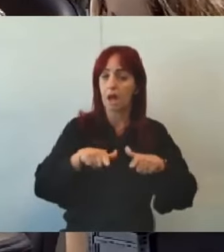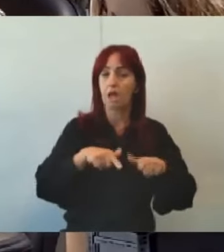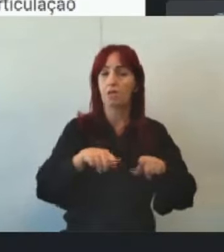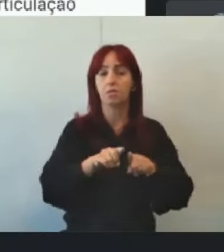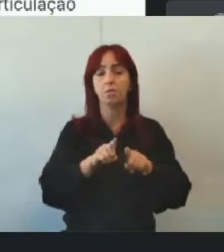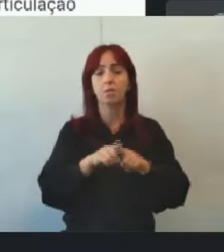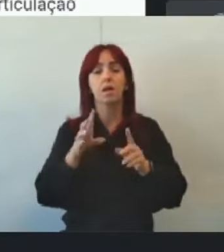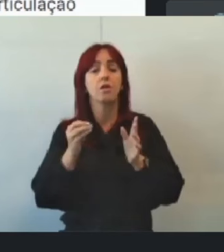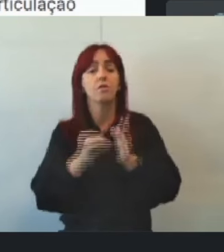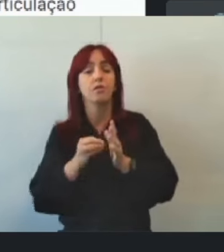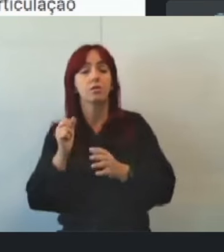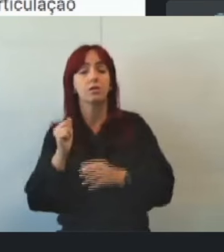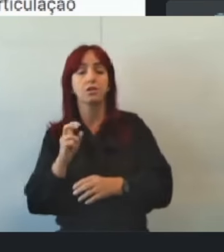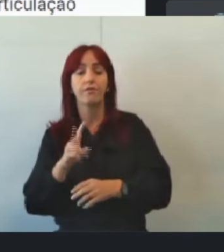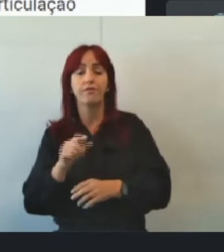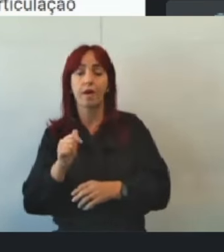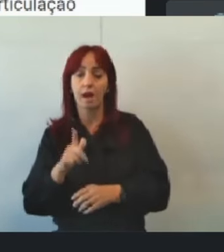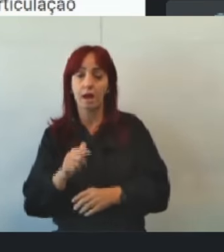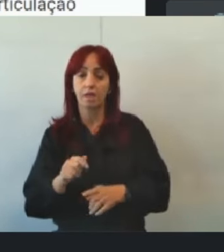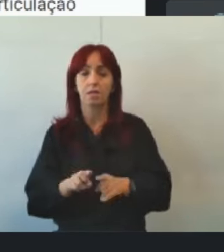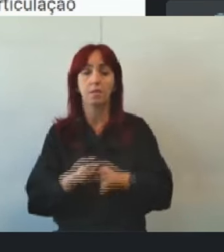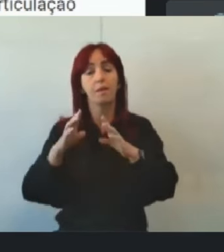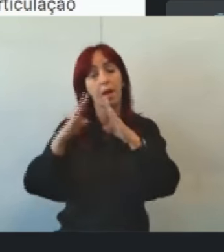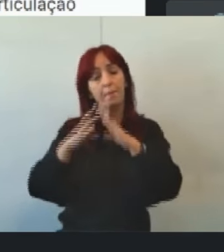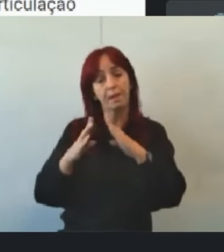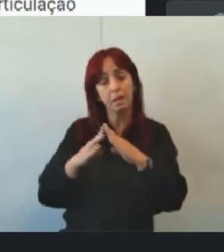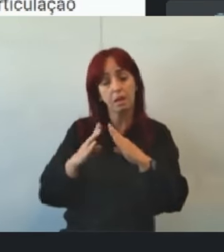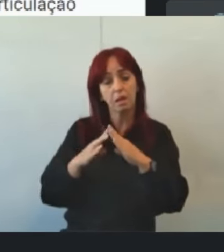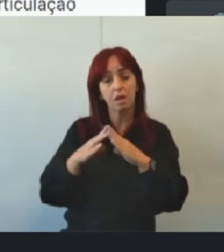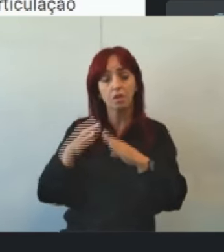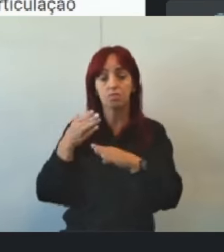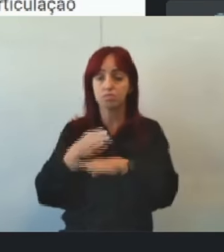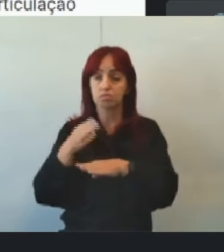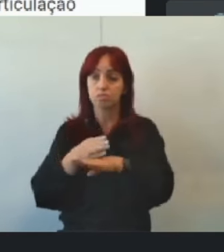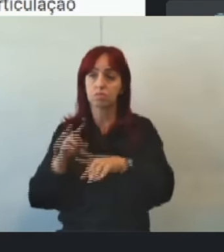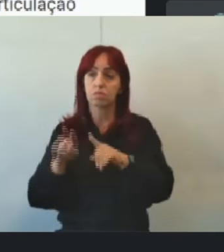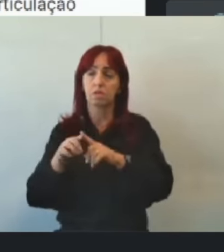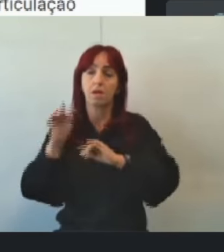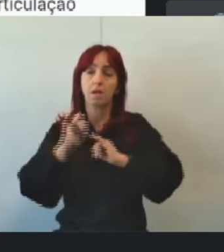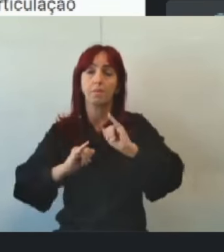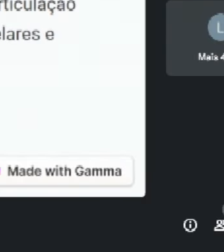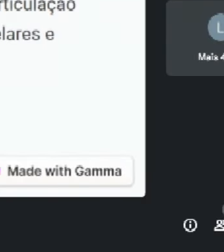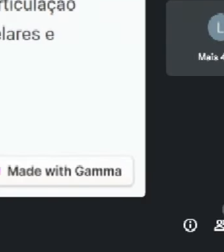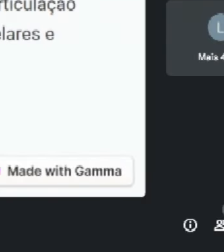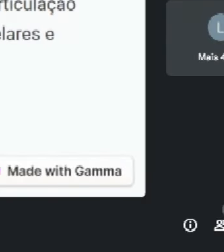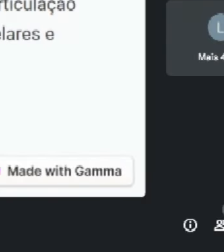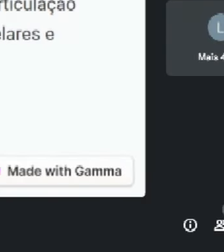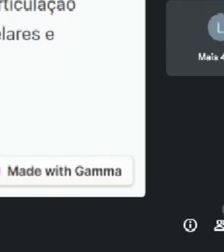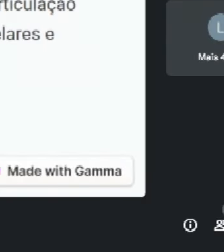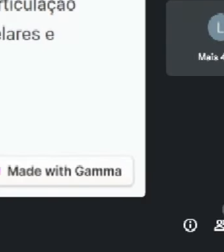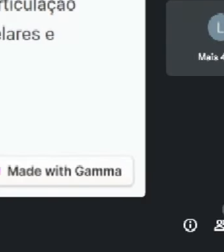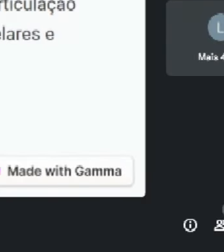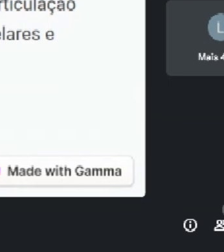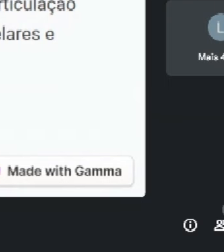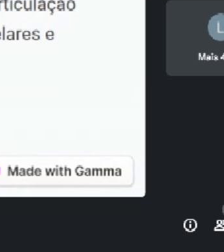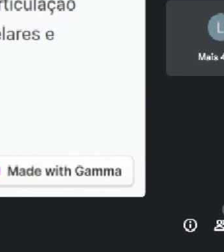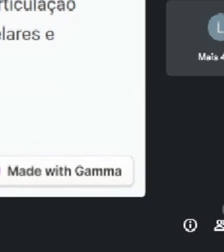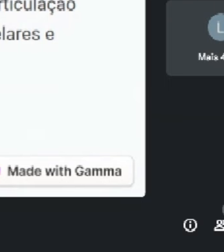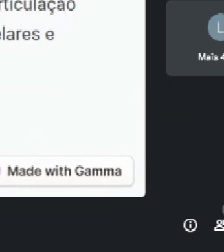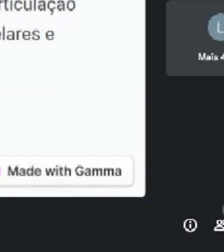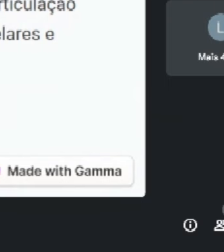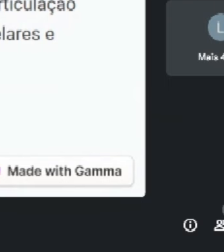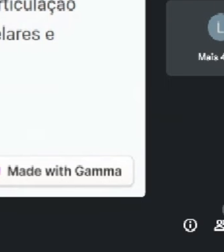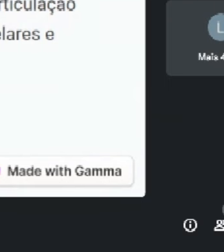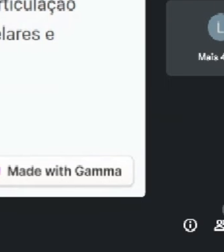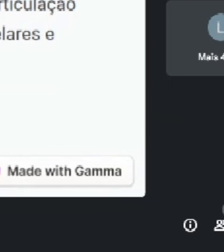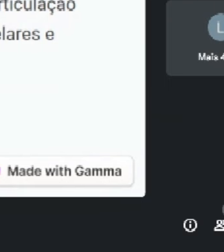faltas de vagas em abrigos e programas de acolhimento, além da necessidade de uma maior articulação entre os conselhos tutelares